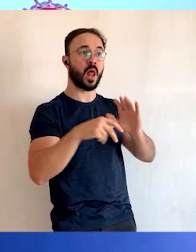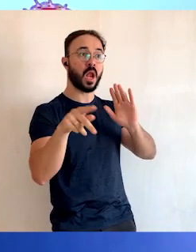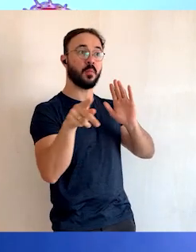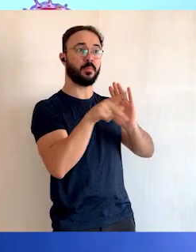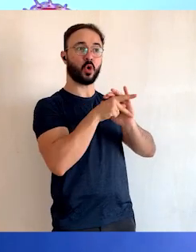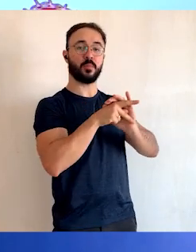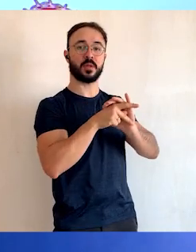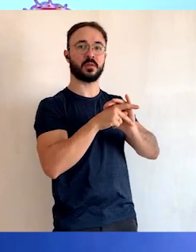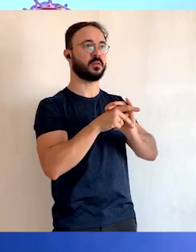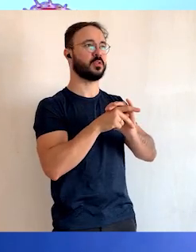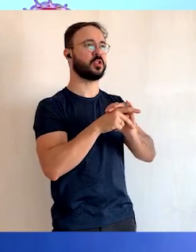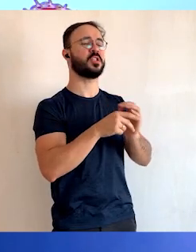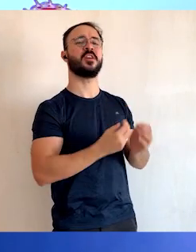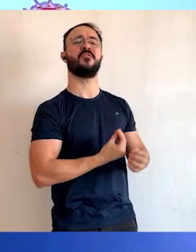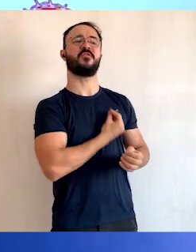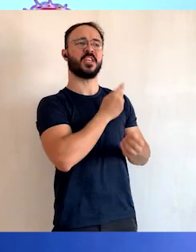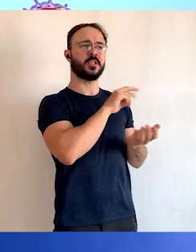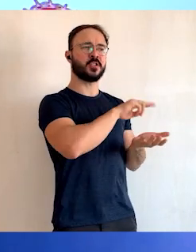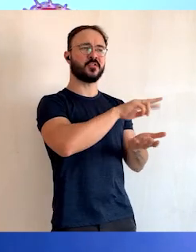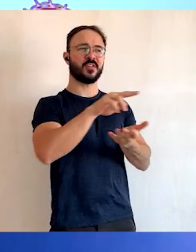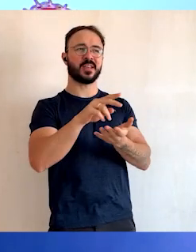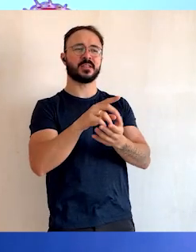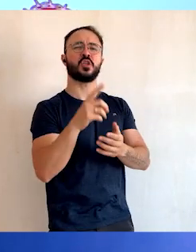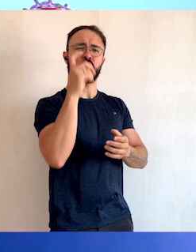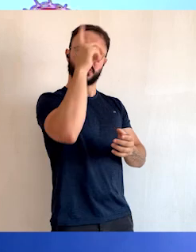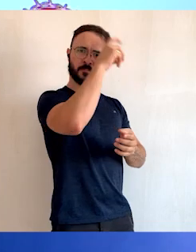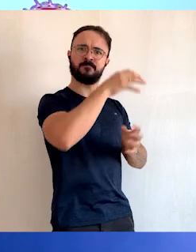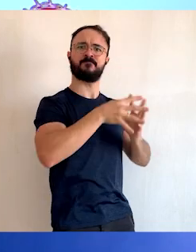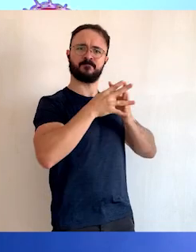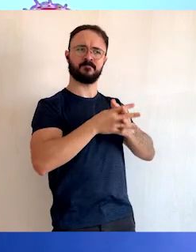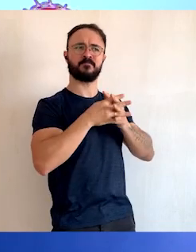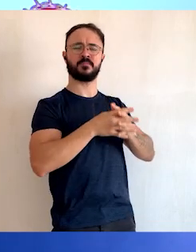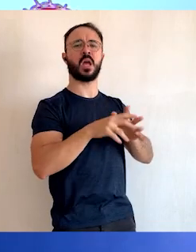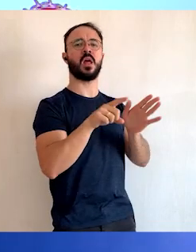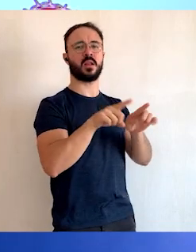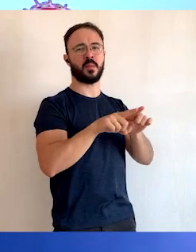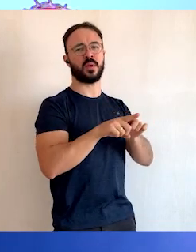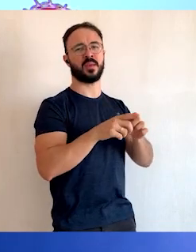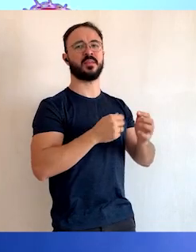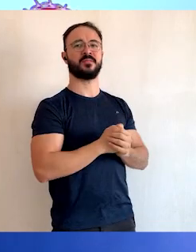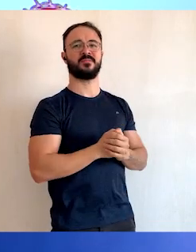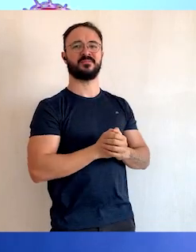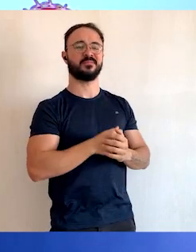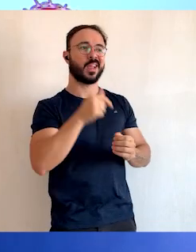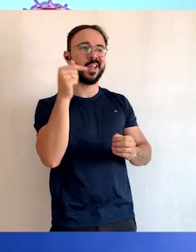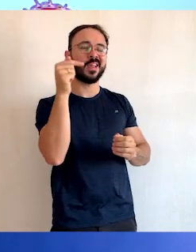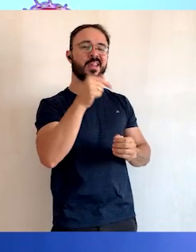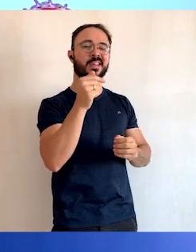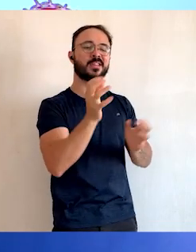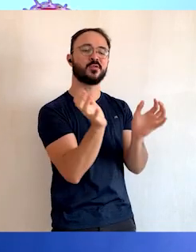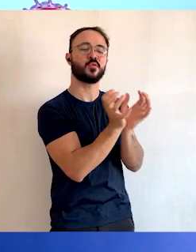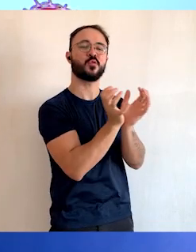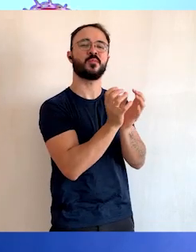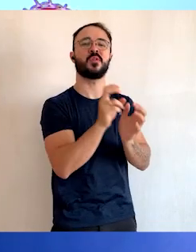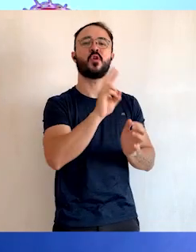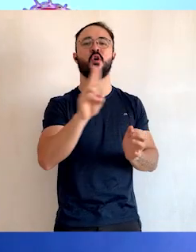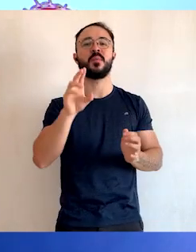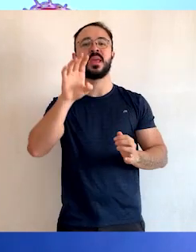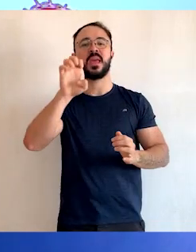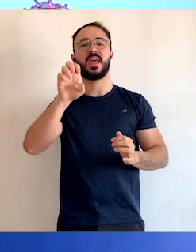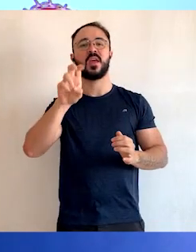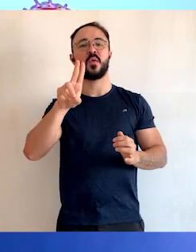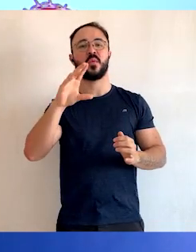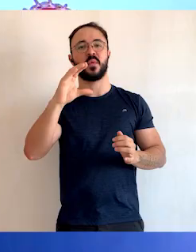logicamente, são de organismos mais complexos. Esses organismos são